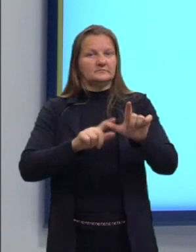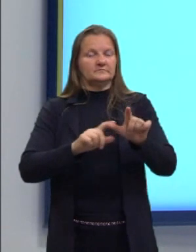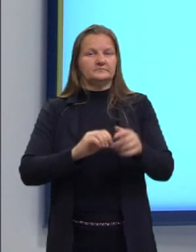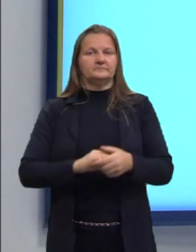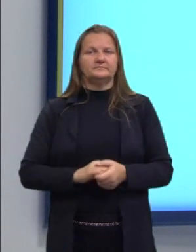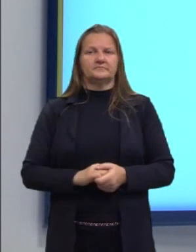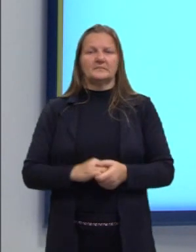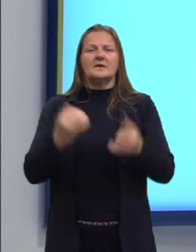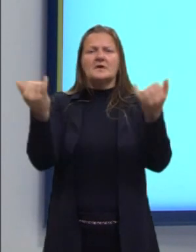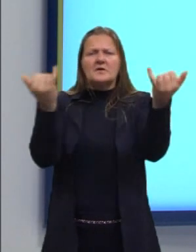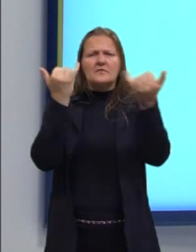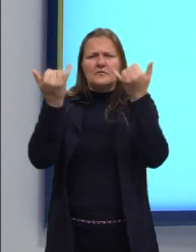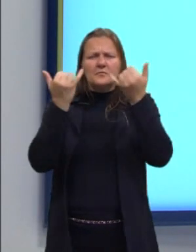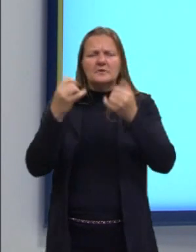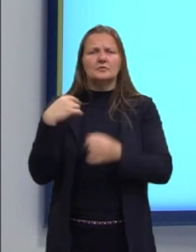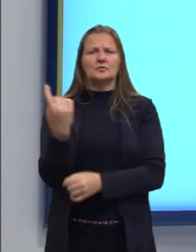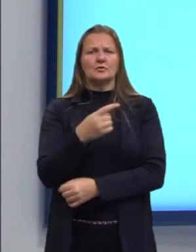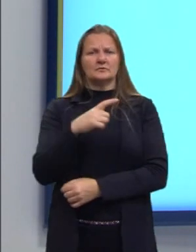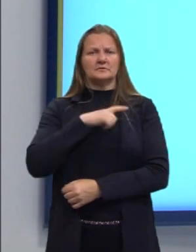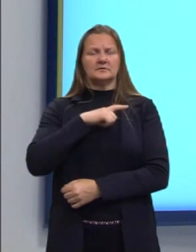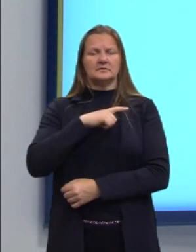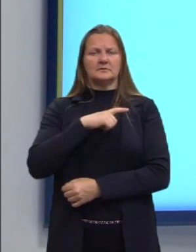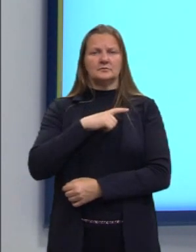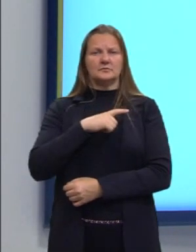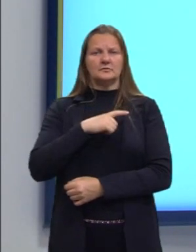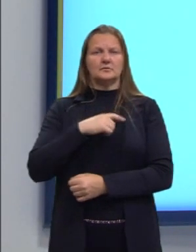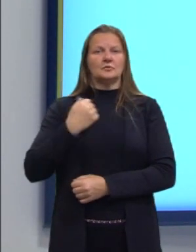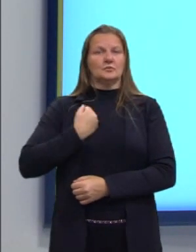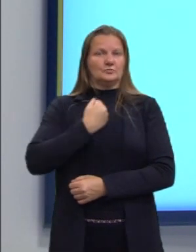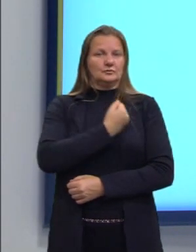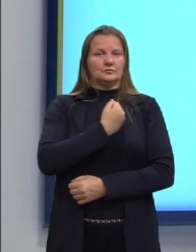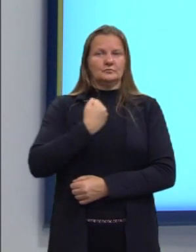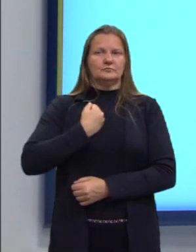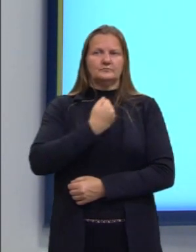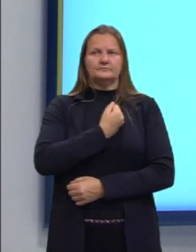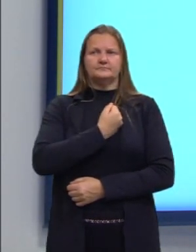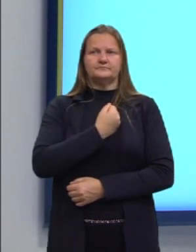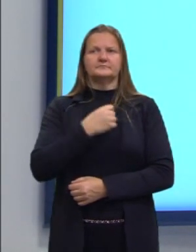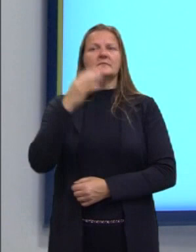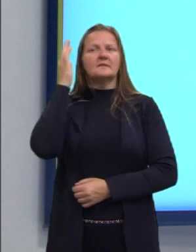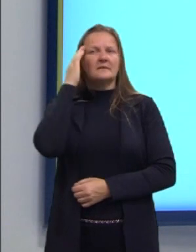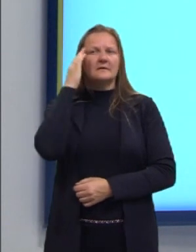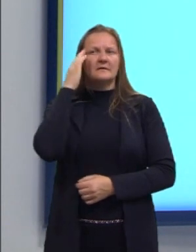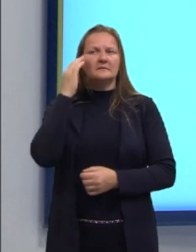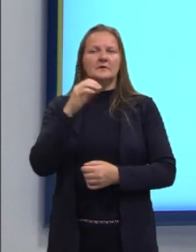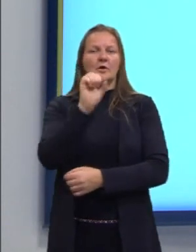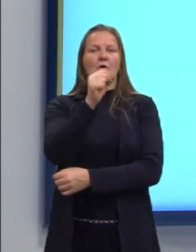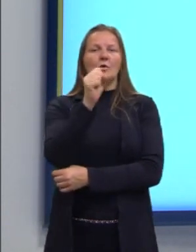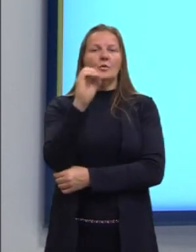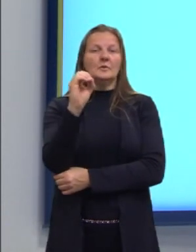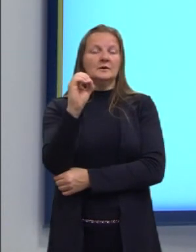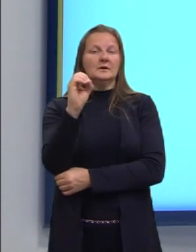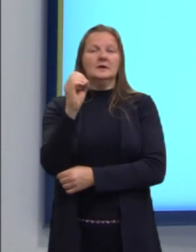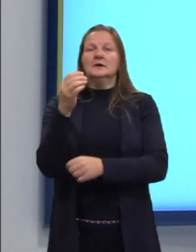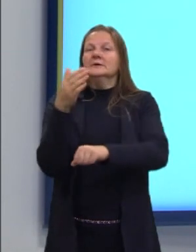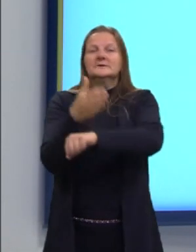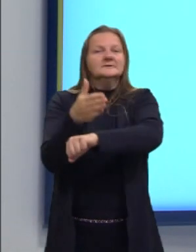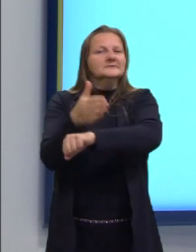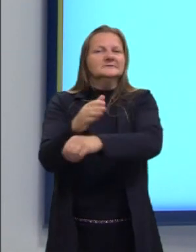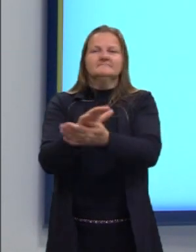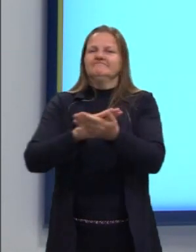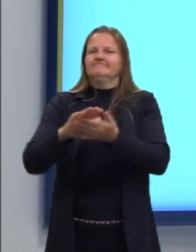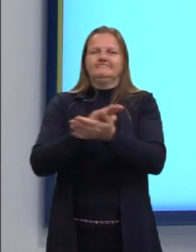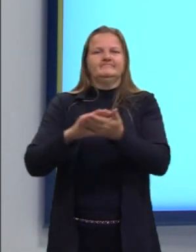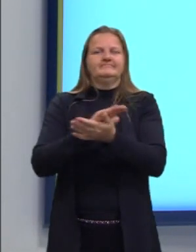As informações que nós temos, até informações numéricas, né? Aqui eu já sei que tem 80 alunos que não participaram.